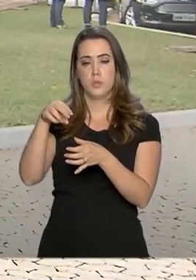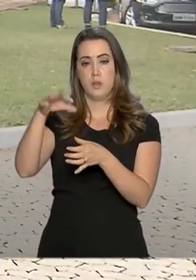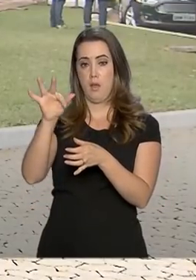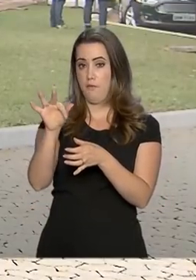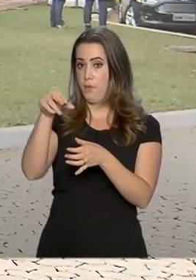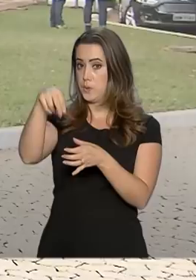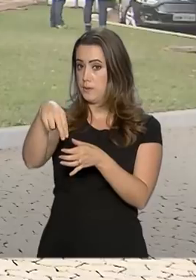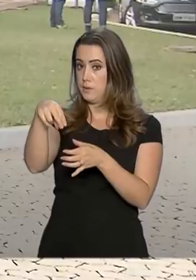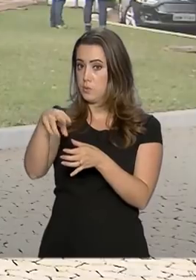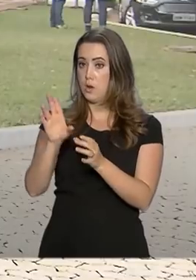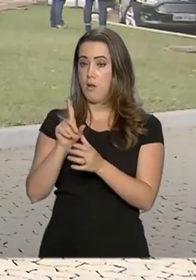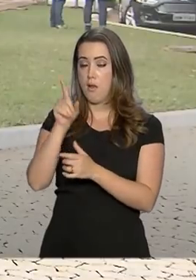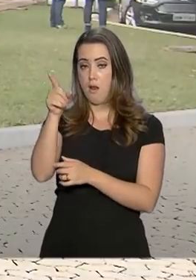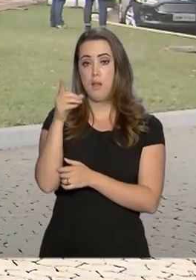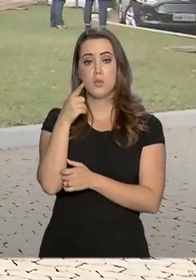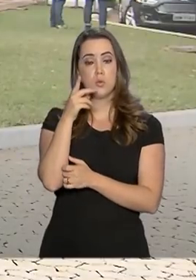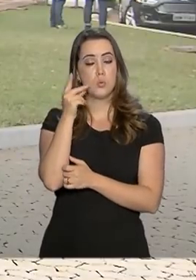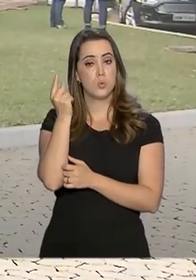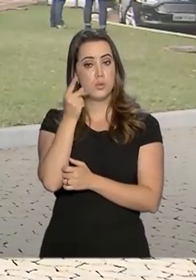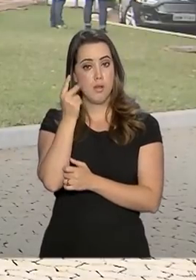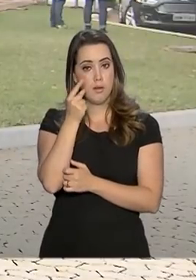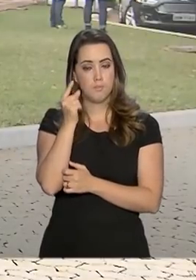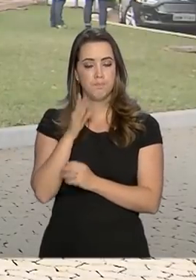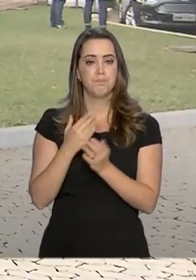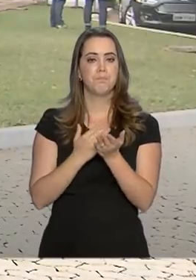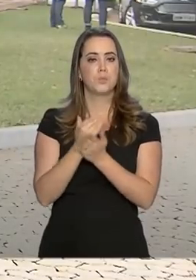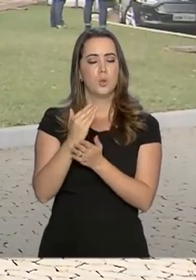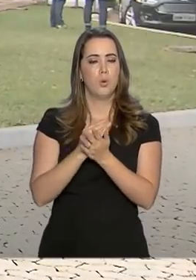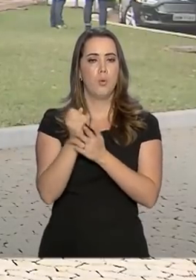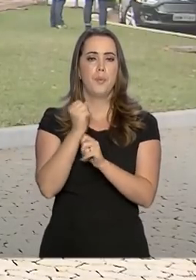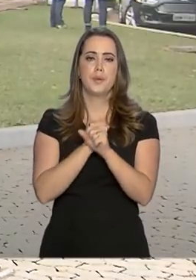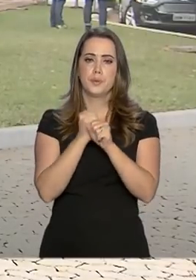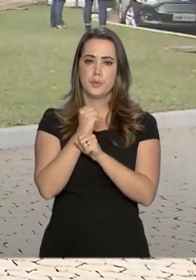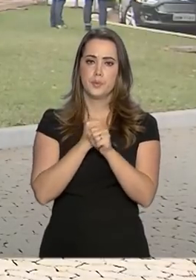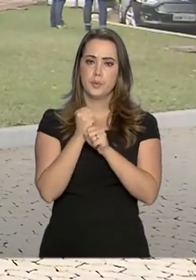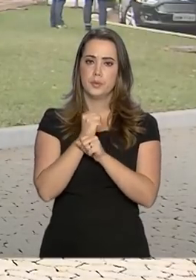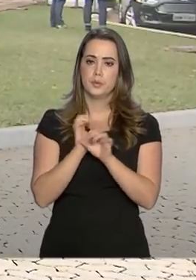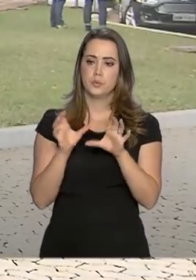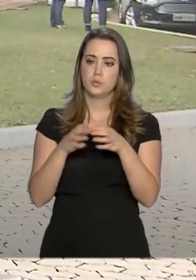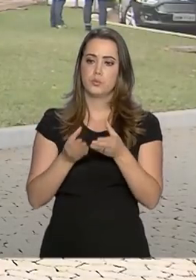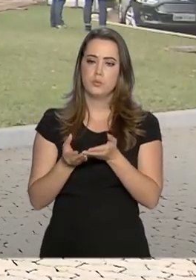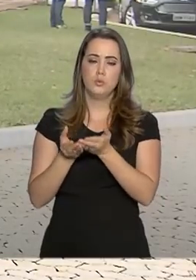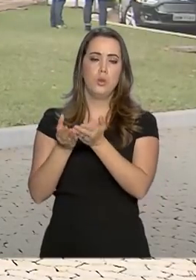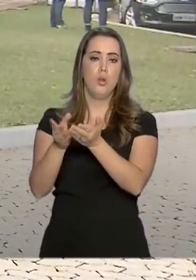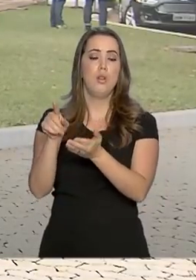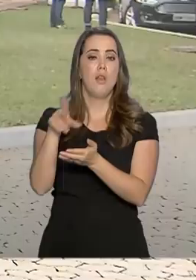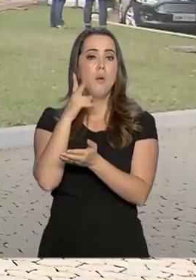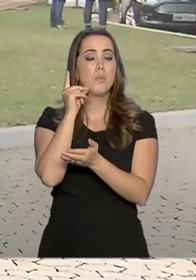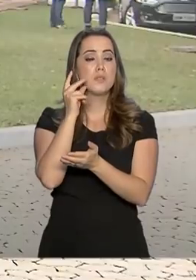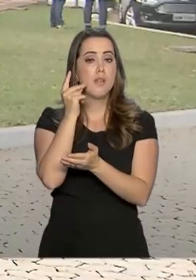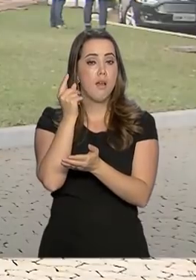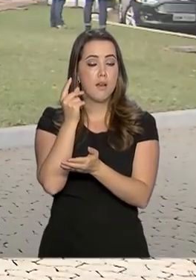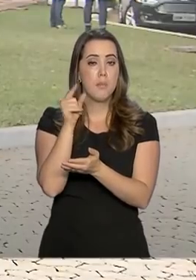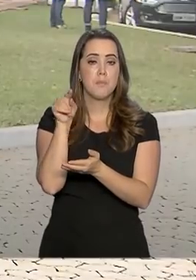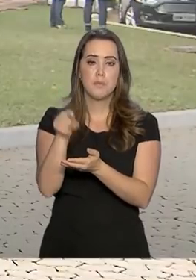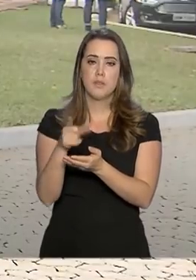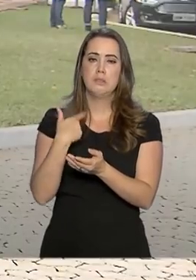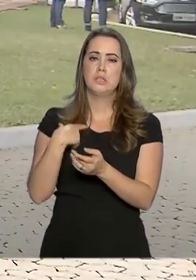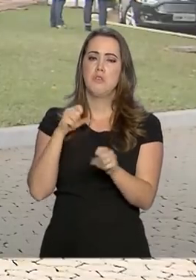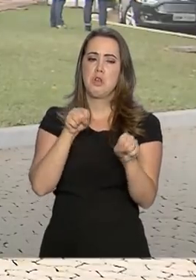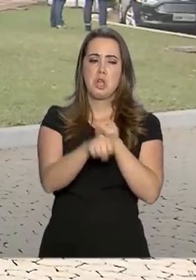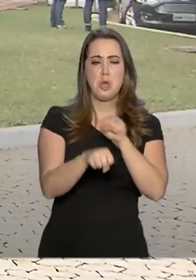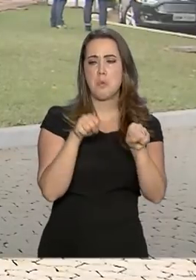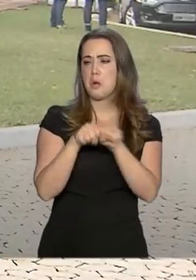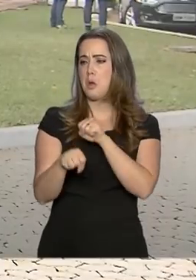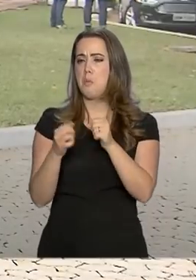do Ceará Esses homens foram enviados no início do ano Depois de uma onda de violência que atingiu o Estado Foram vários ataques a prédios,